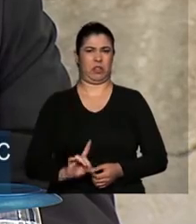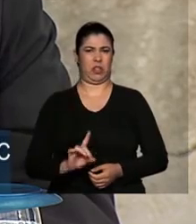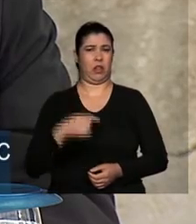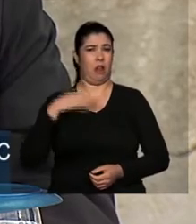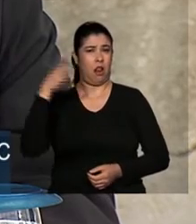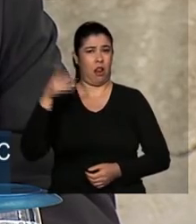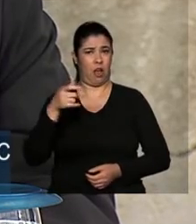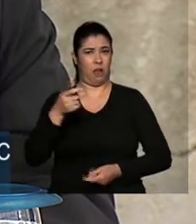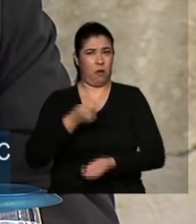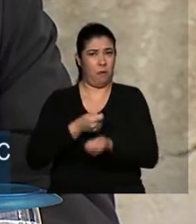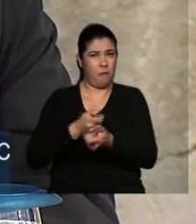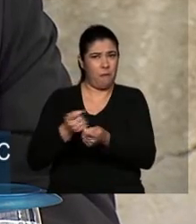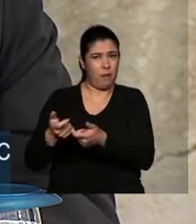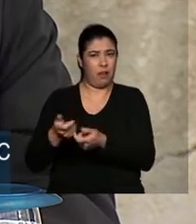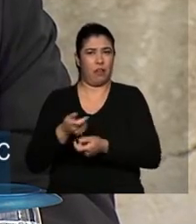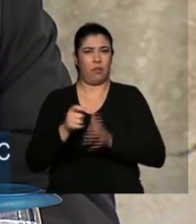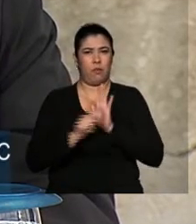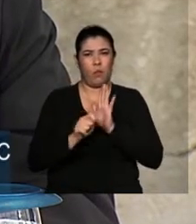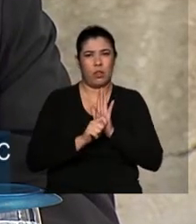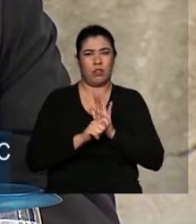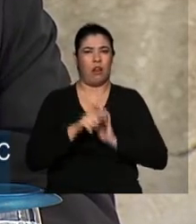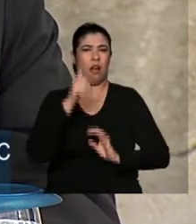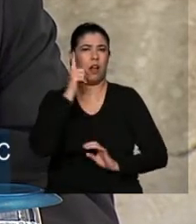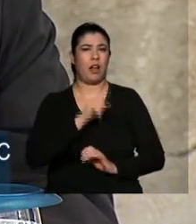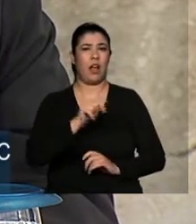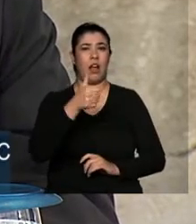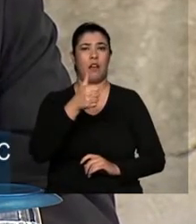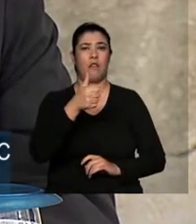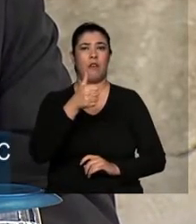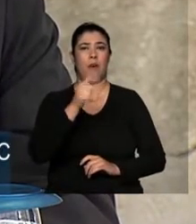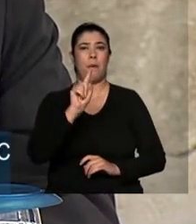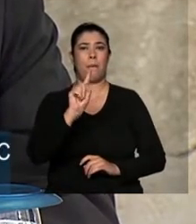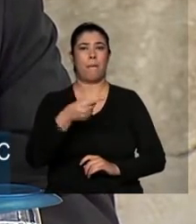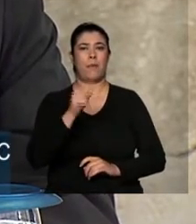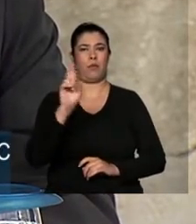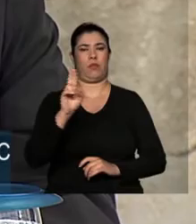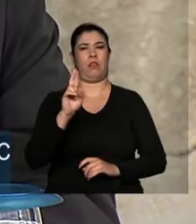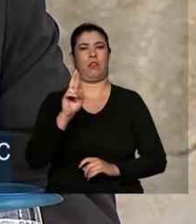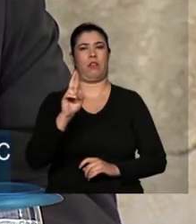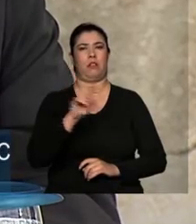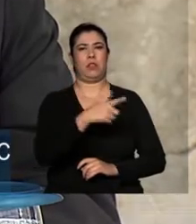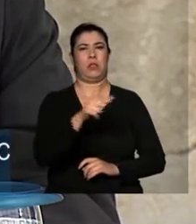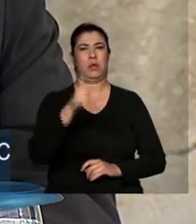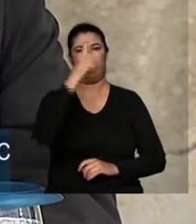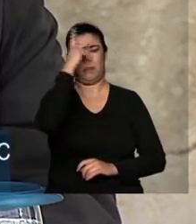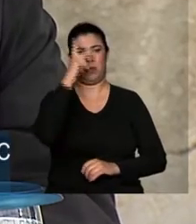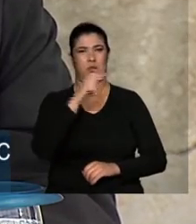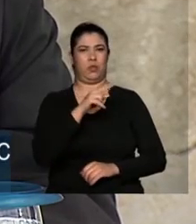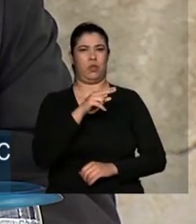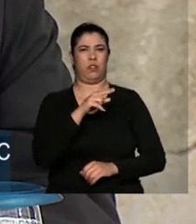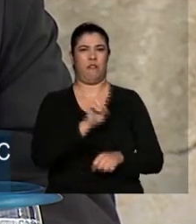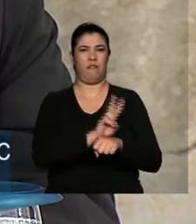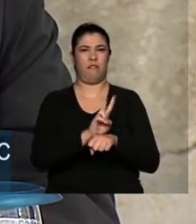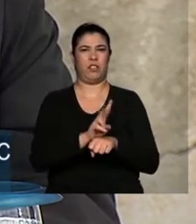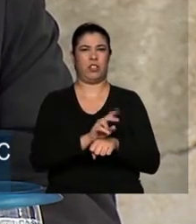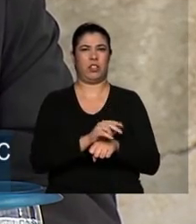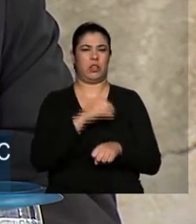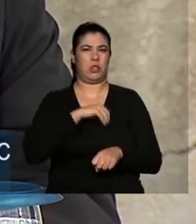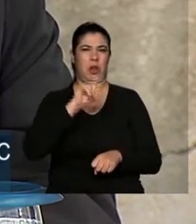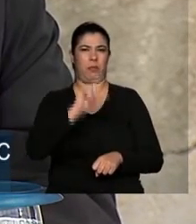pagavam 250 reais por mês. Ele ganhava mil. E mais, cesta básica